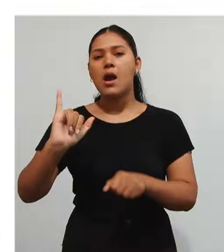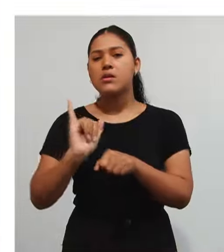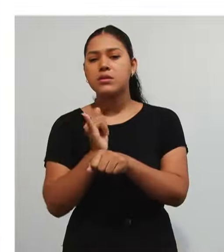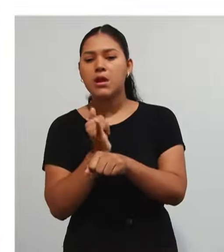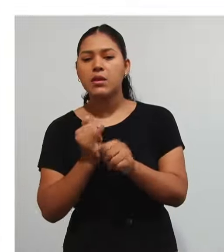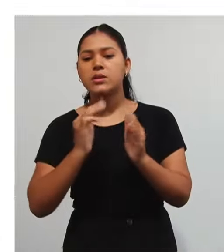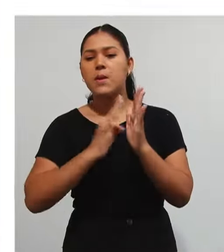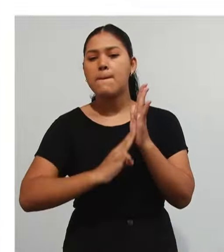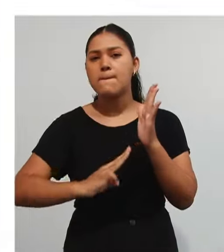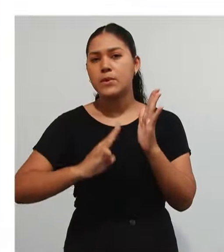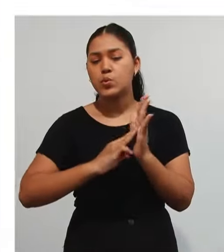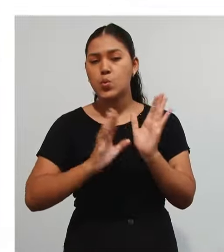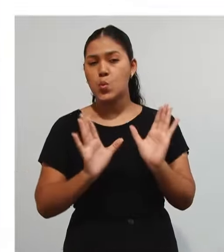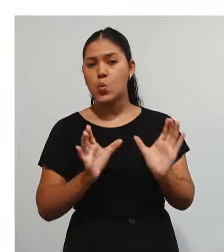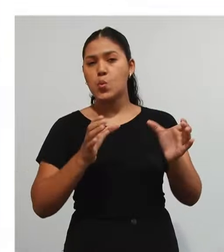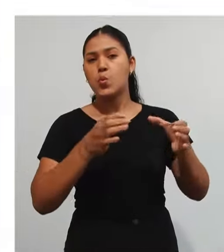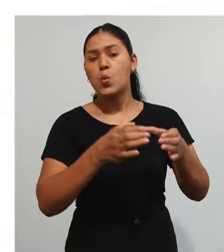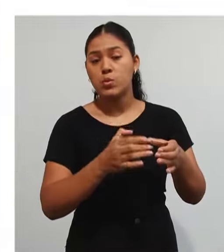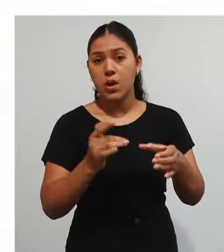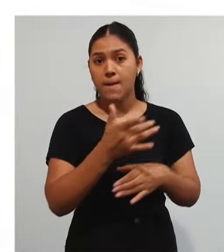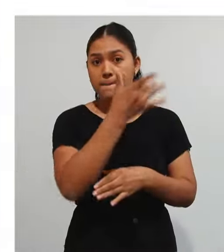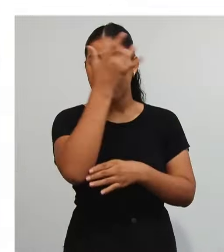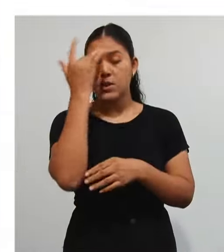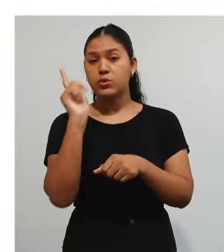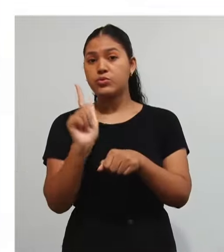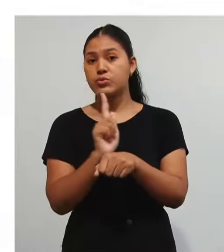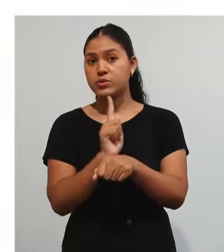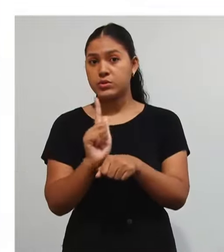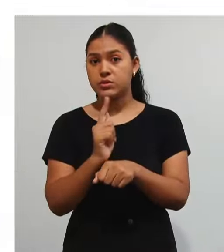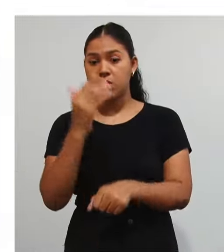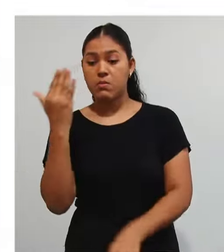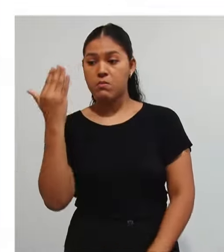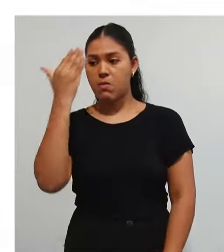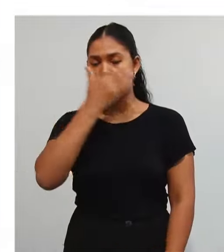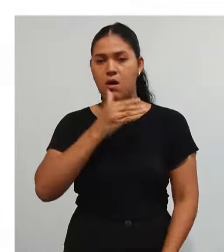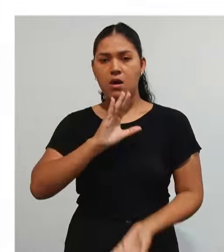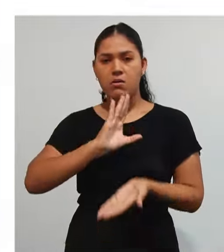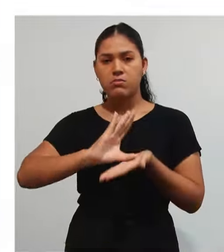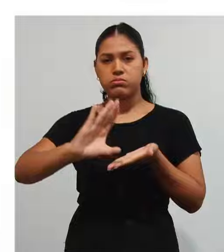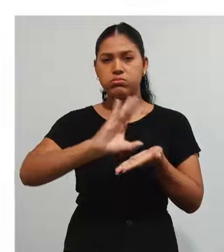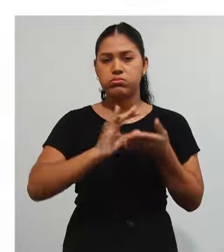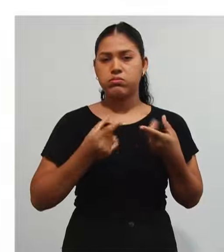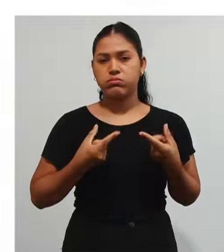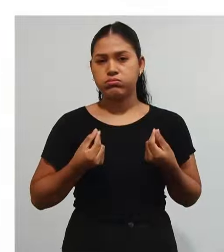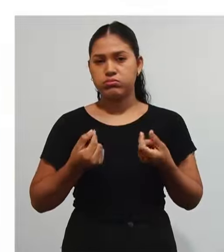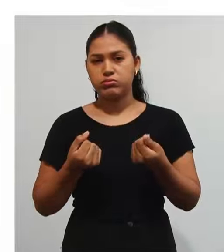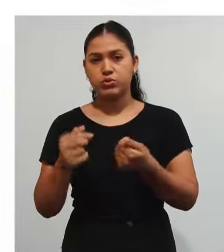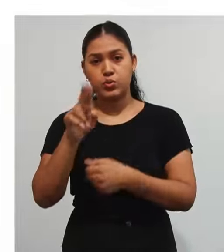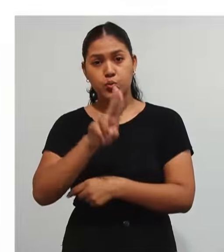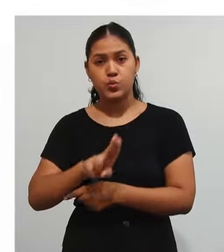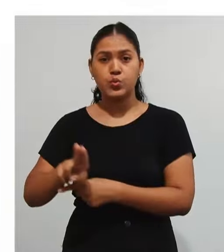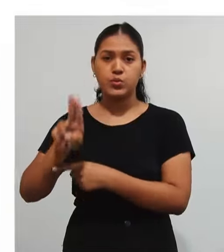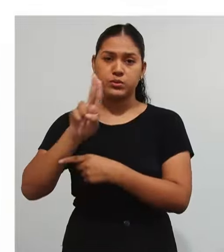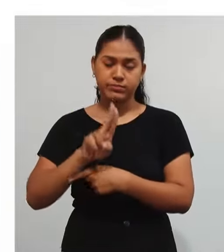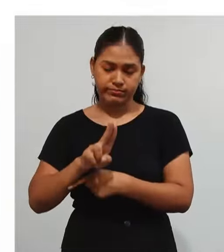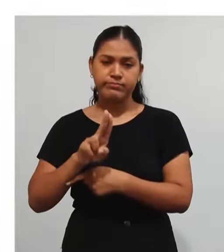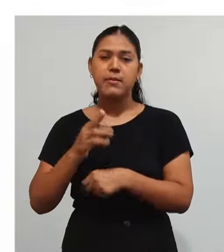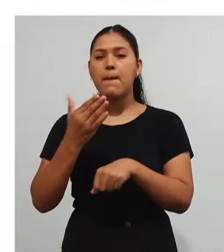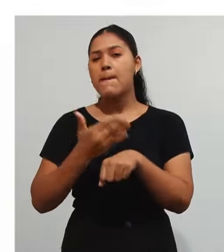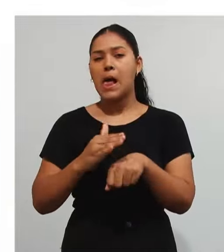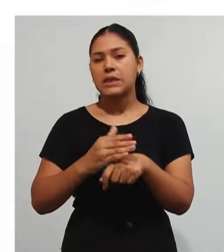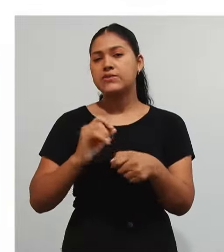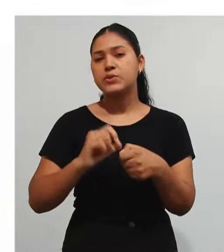Que levam Os gestores A prestar Contas Dos resultados Das suas Ações